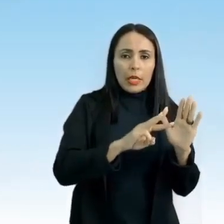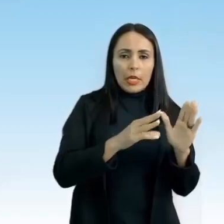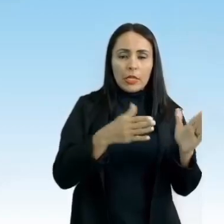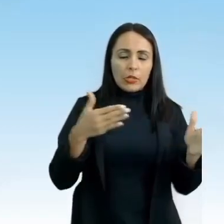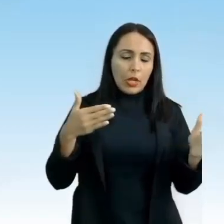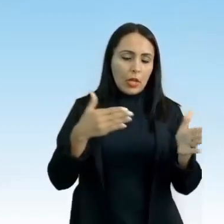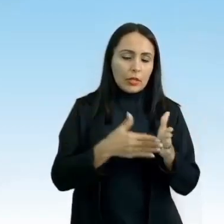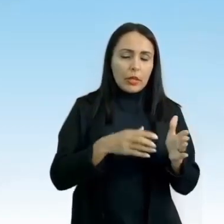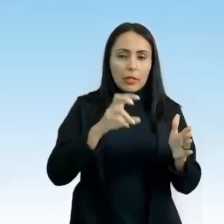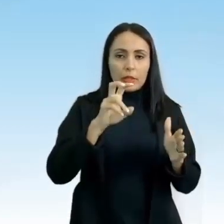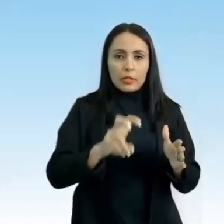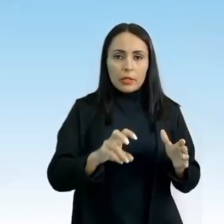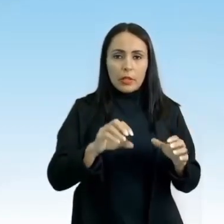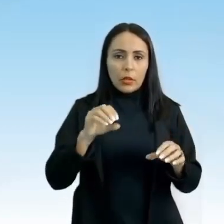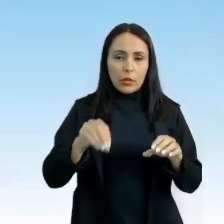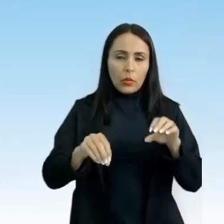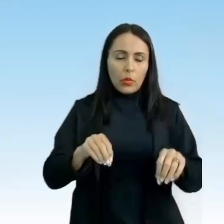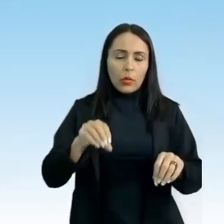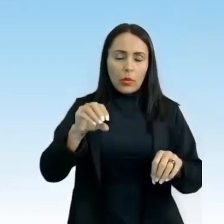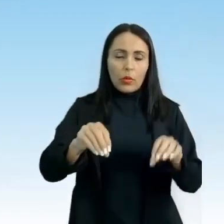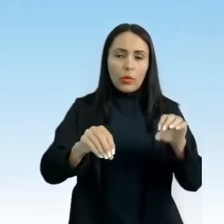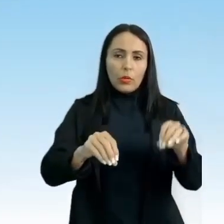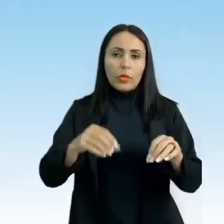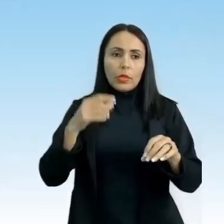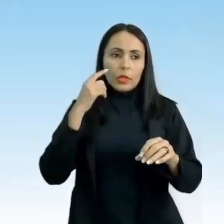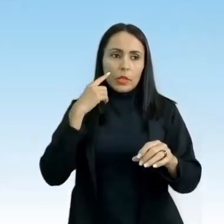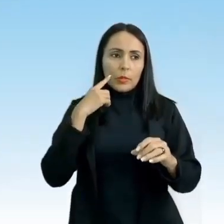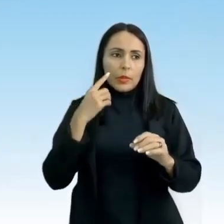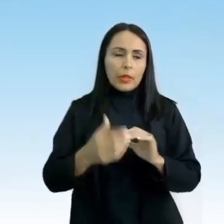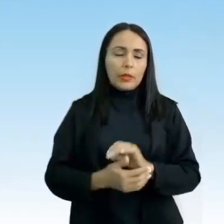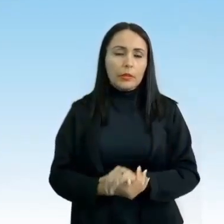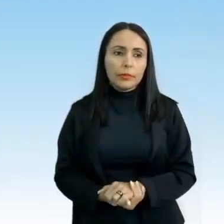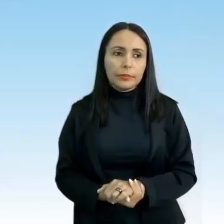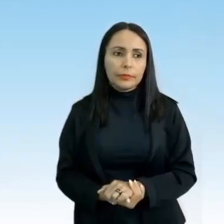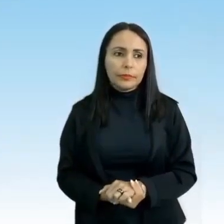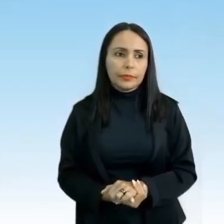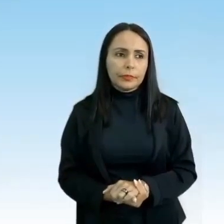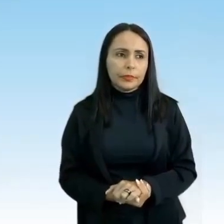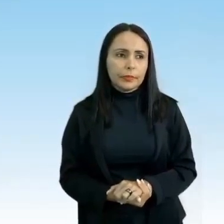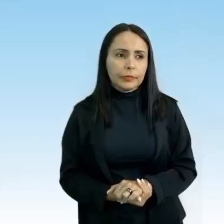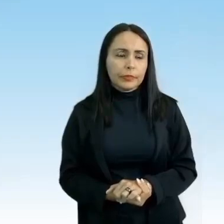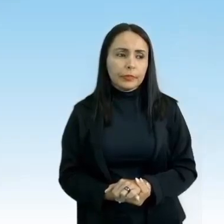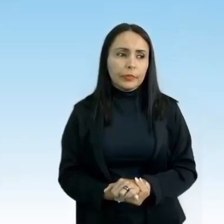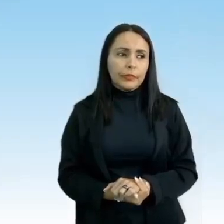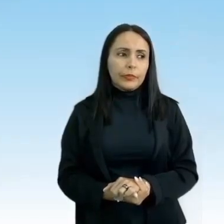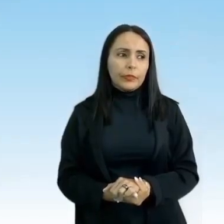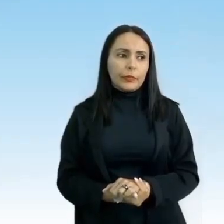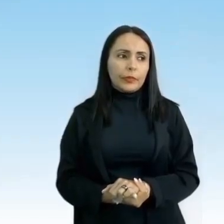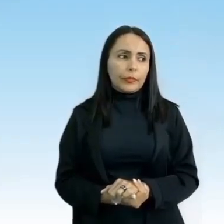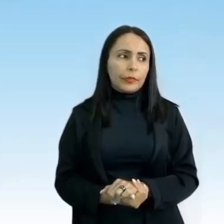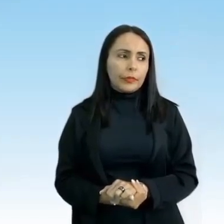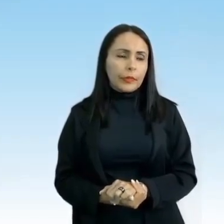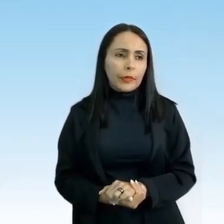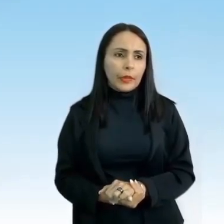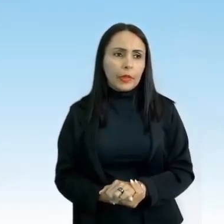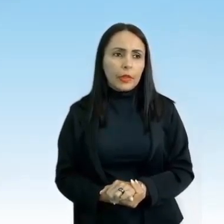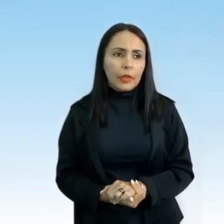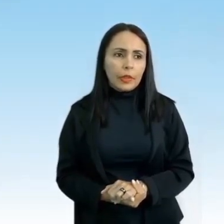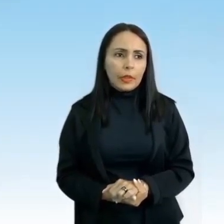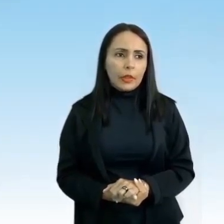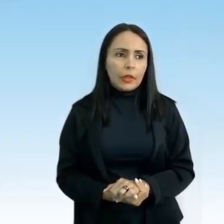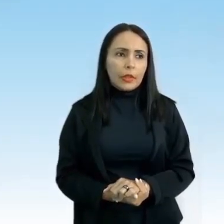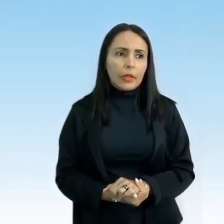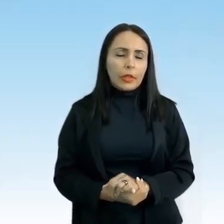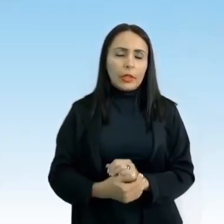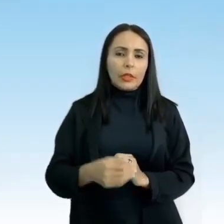eles são posicionados numa linha reta, sempre uma atrás da outra, ok? E o terceiro e o último